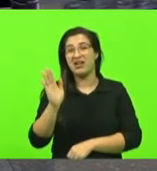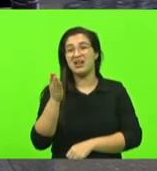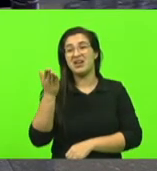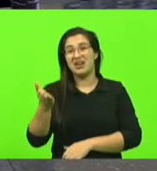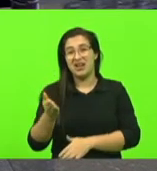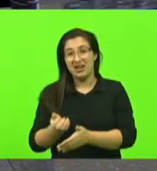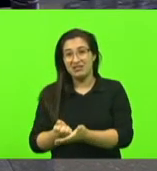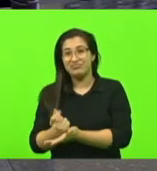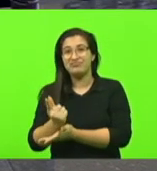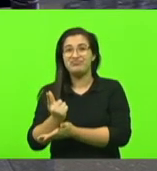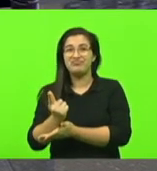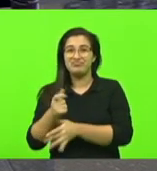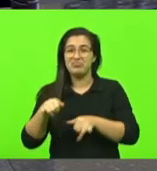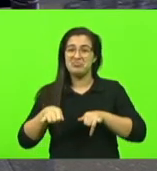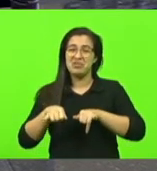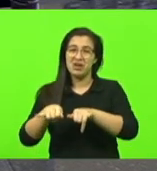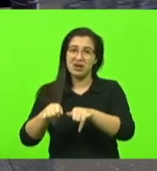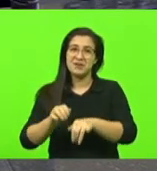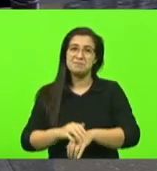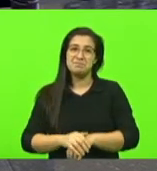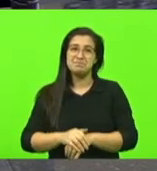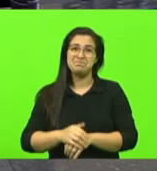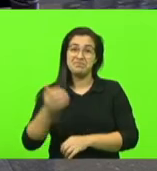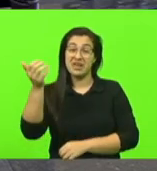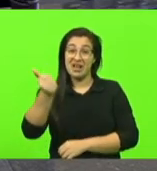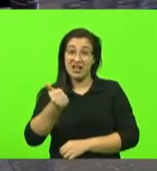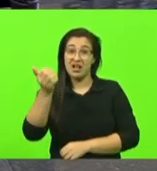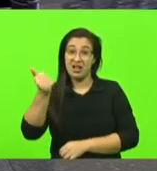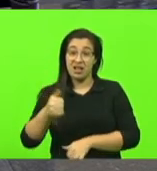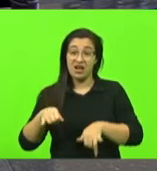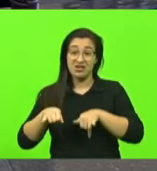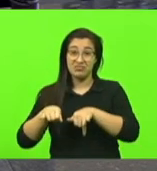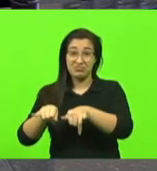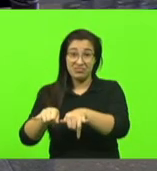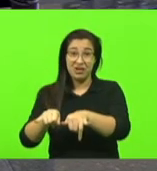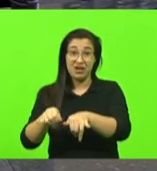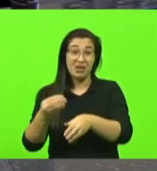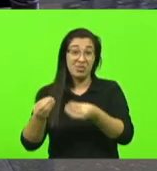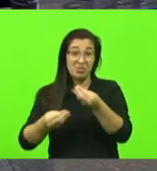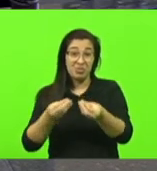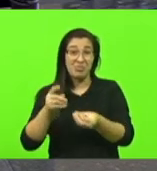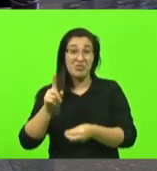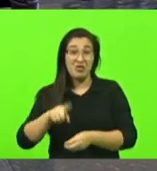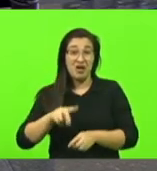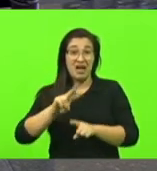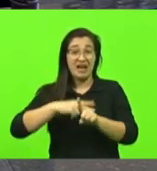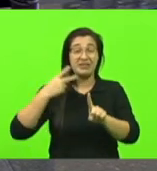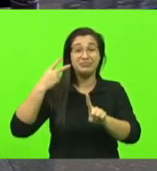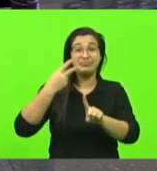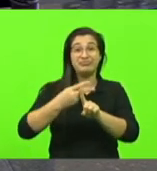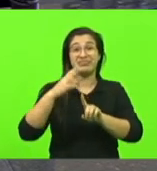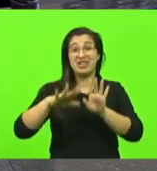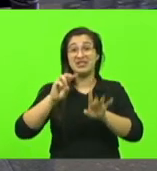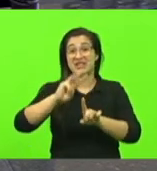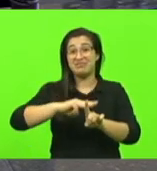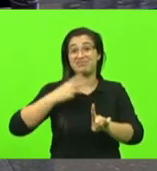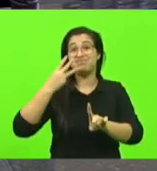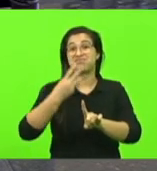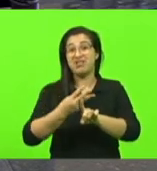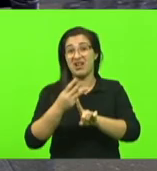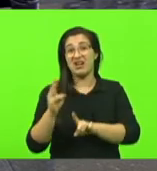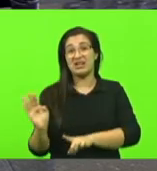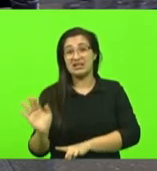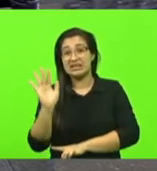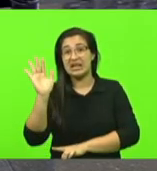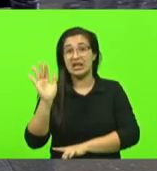o preço do leite na gôndola do supermercado é duas vezes às vezes três vezes sem falar dos